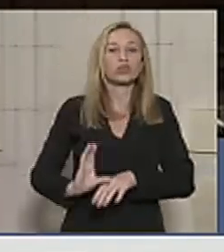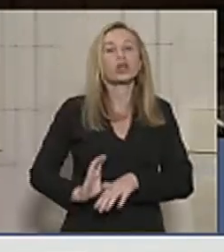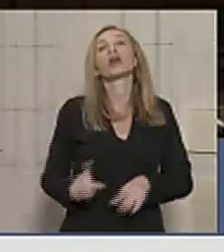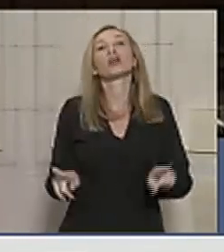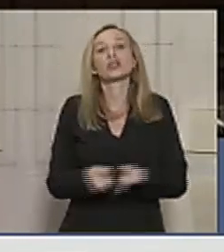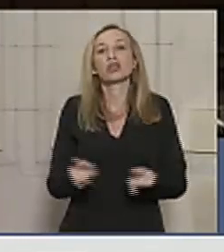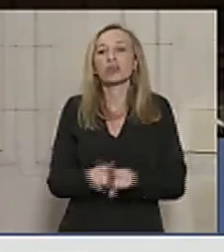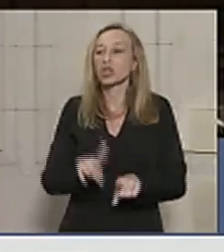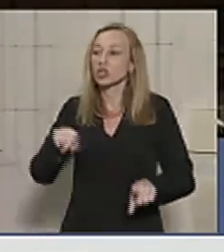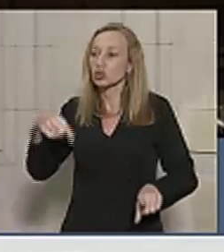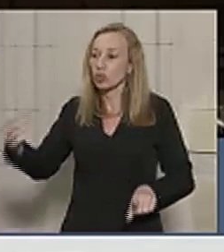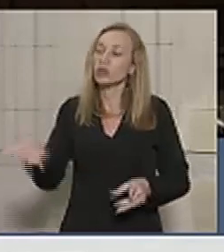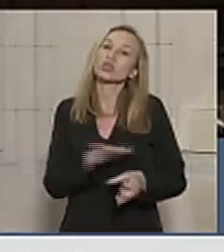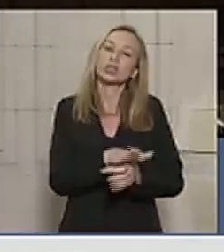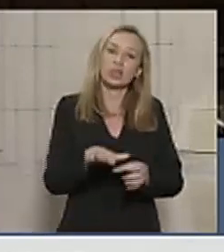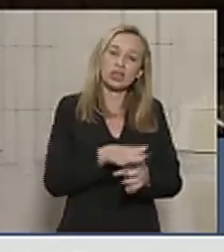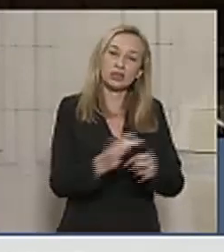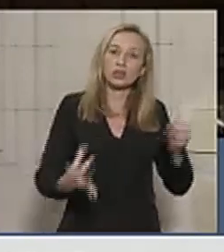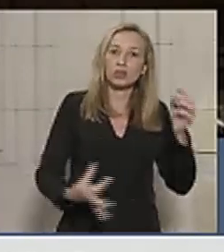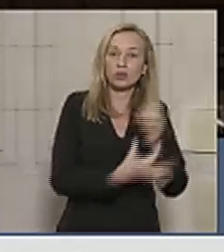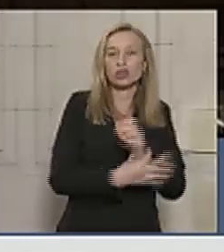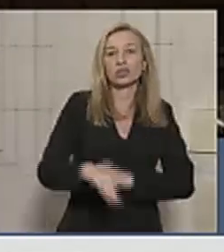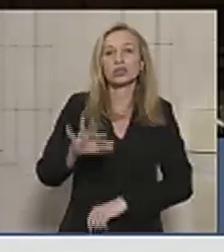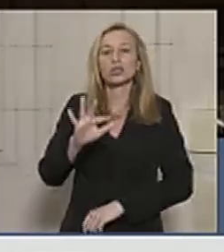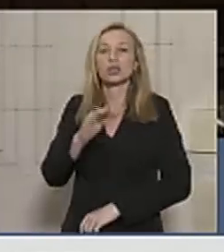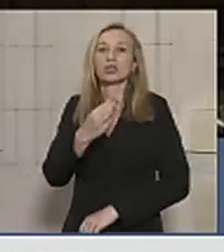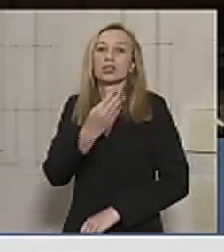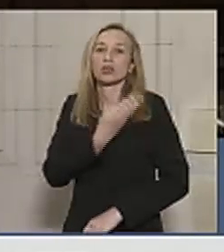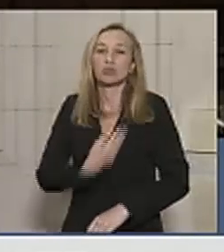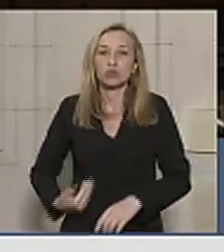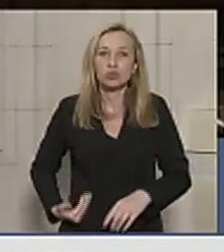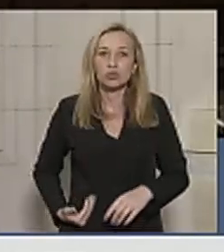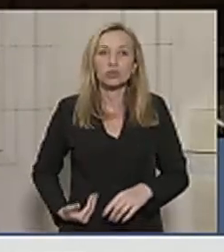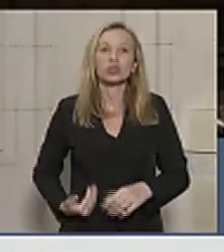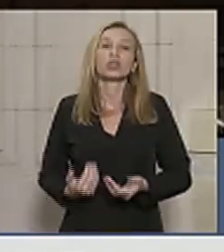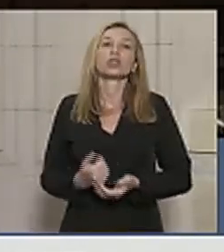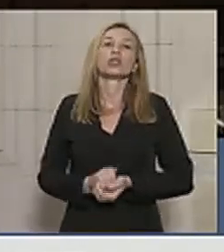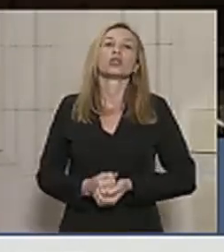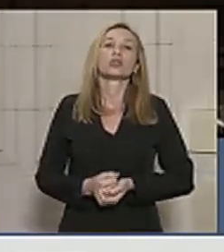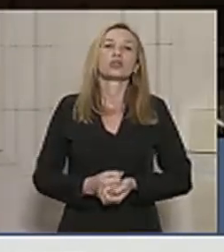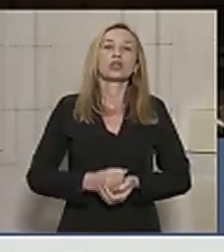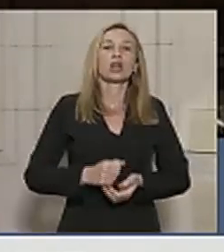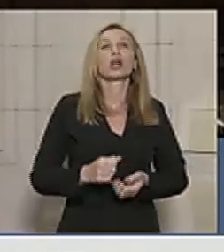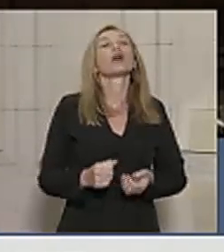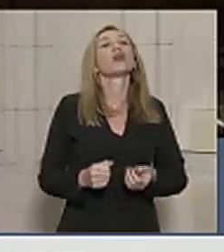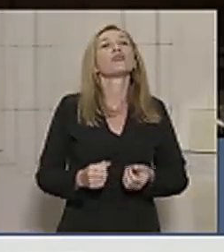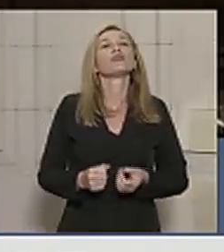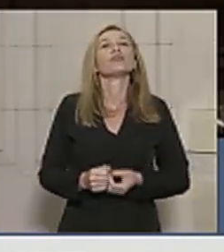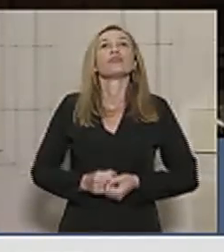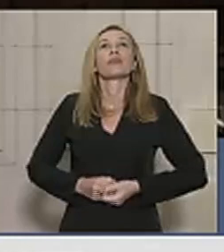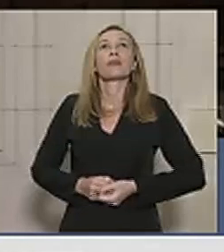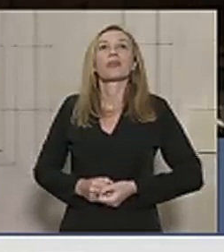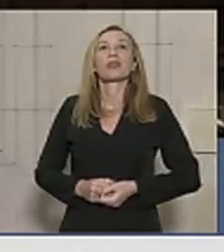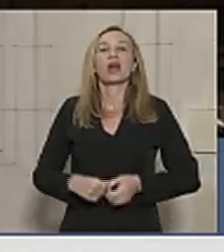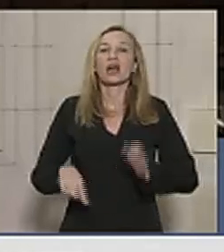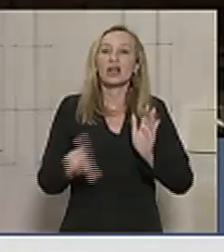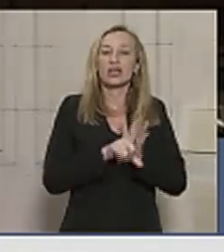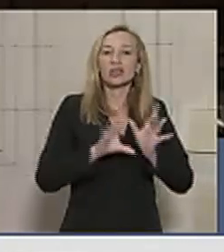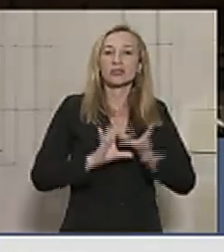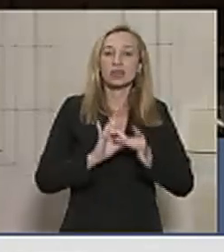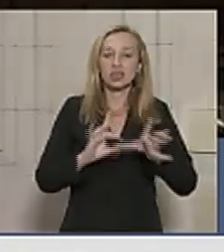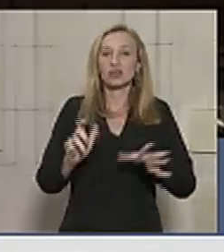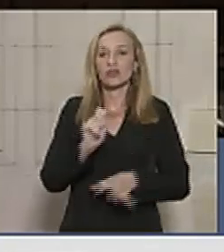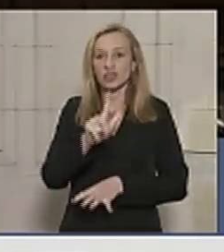e também de outras áreas da segurança pública, nós, não obstante a lei de recuperação fiscal